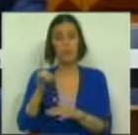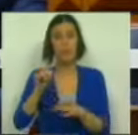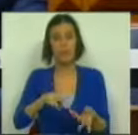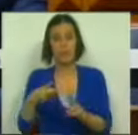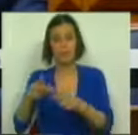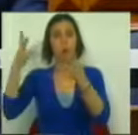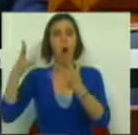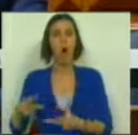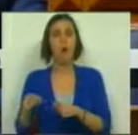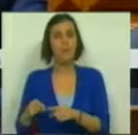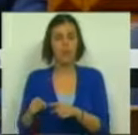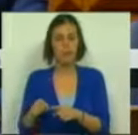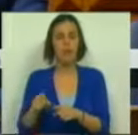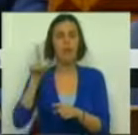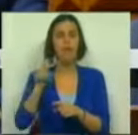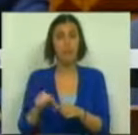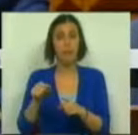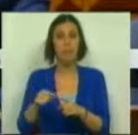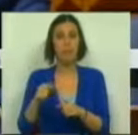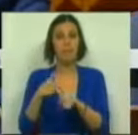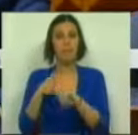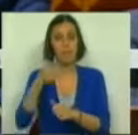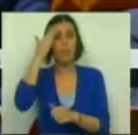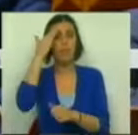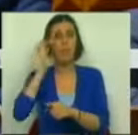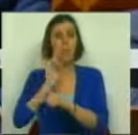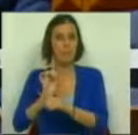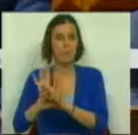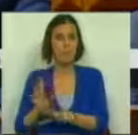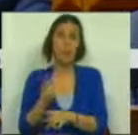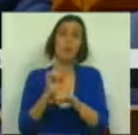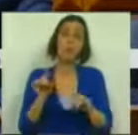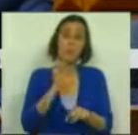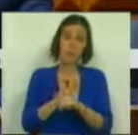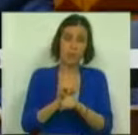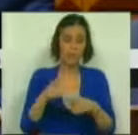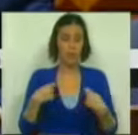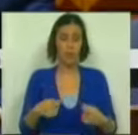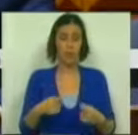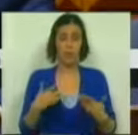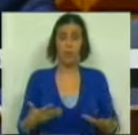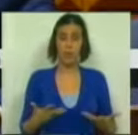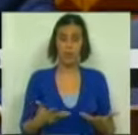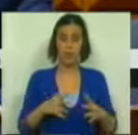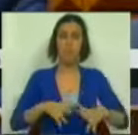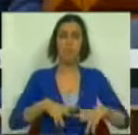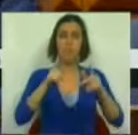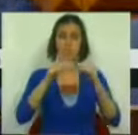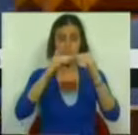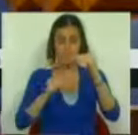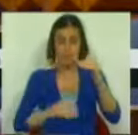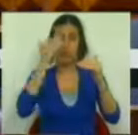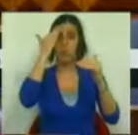a execução orçamental está a correr de acordo com o previsto. E, por isso mesmo, a despesa corrente está a evoluir